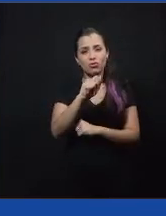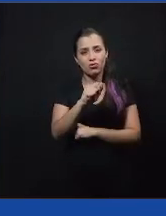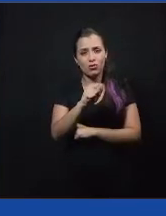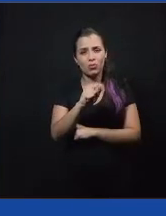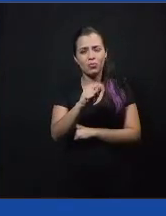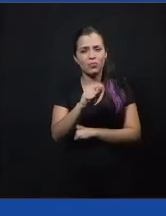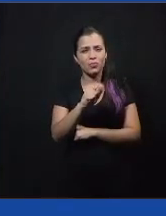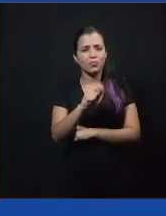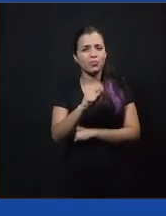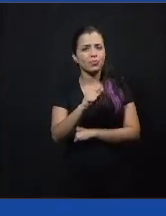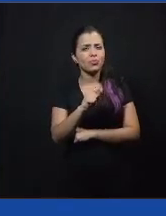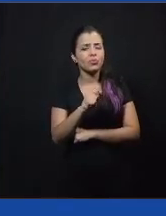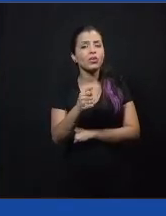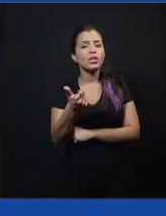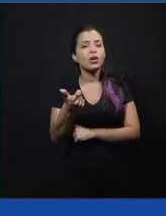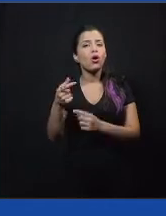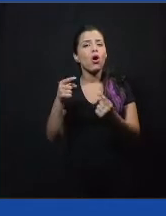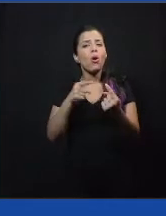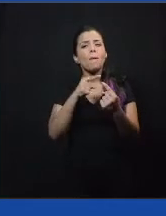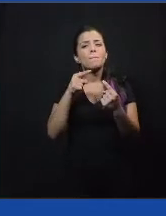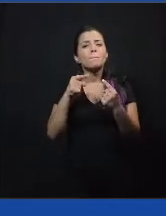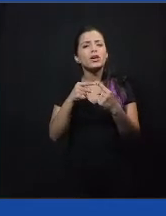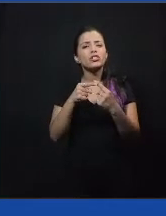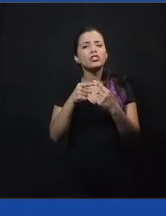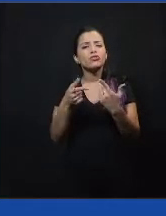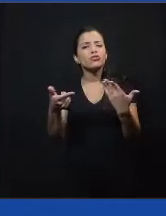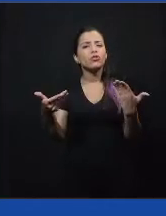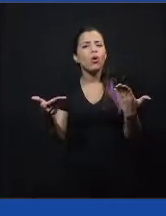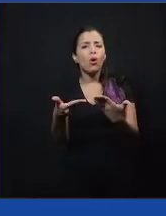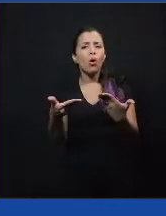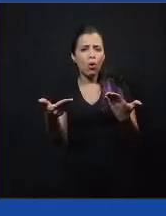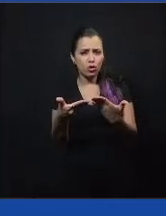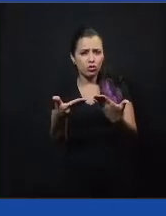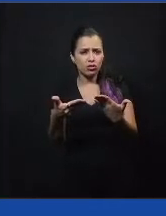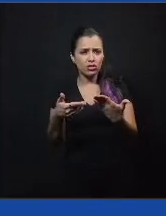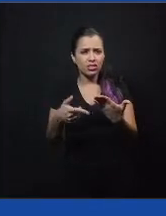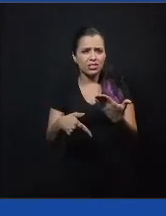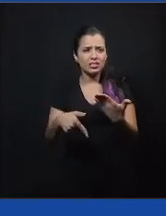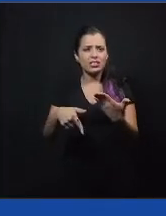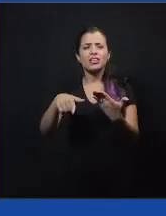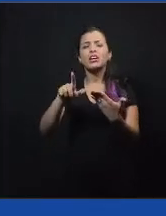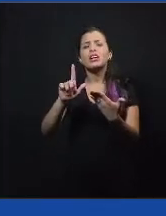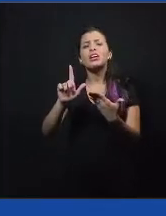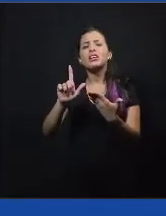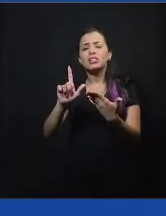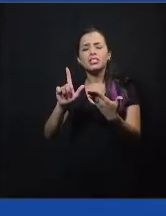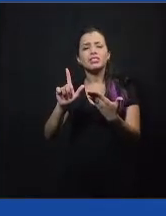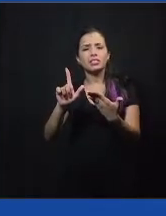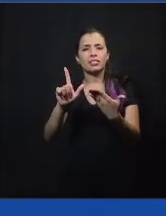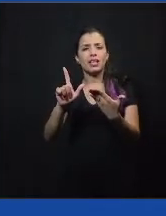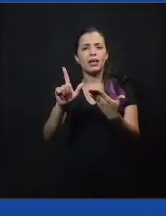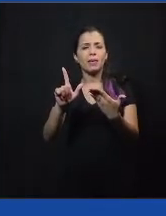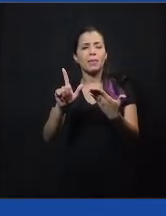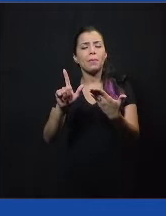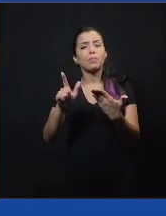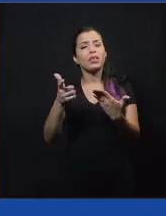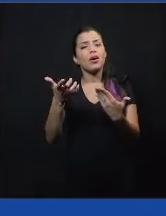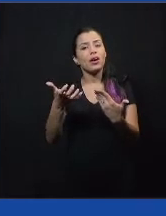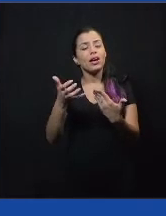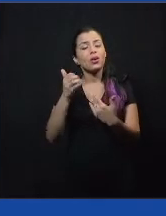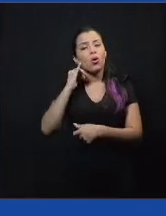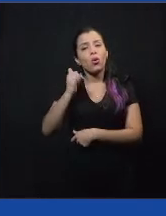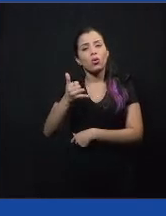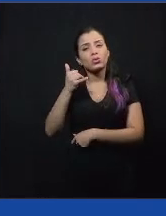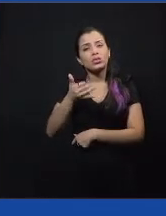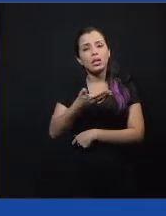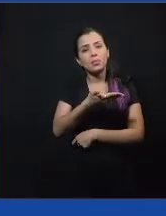Pessoal, o objetivo de hoje, antes de passar a bola para a gente fazer uma apresentação de todos nós, eu quero contar para vocês que o